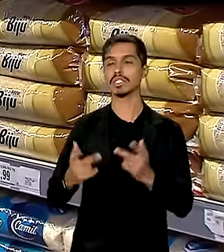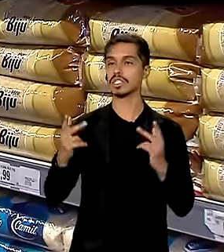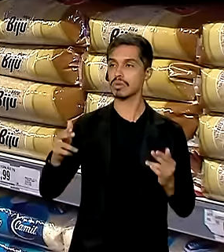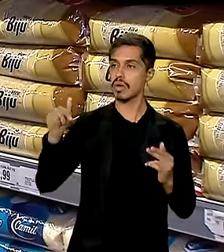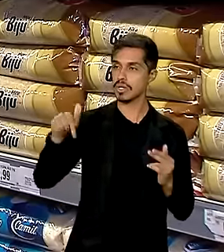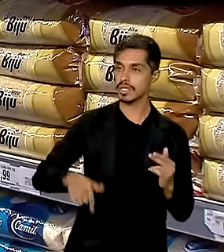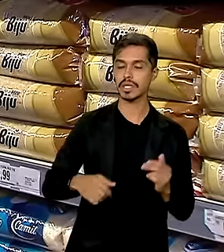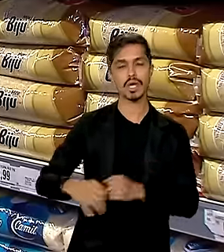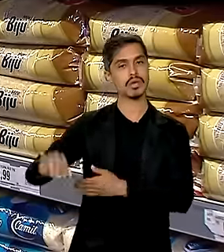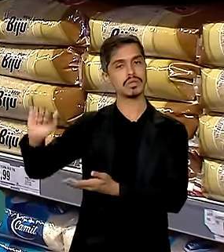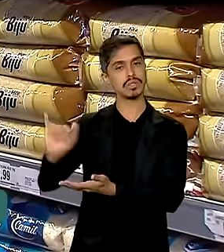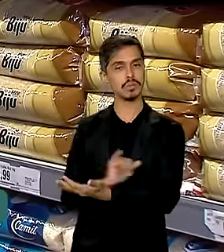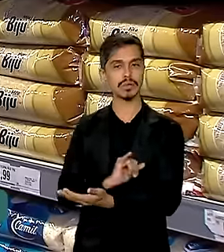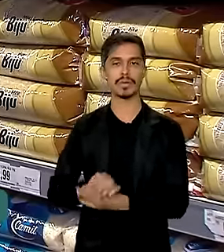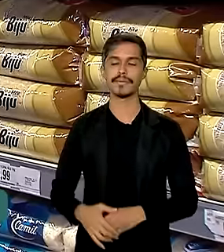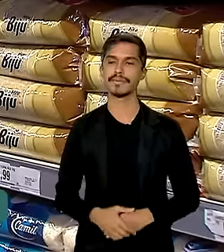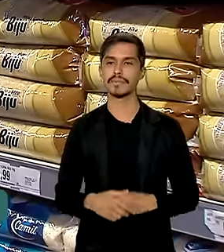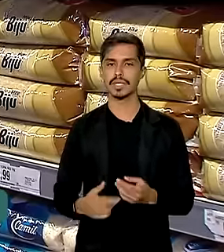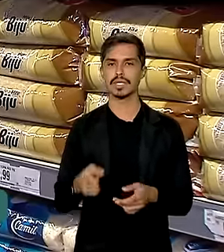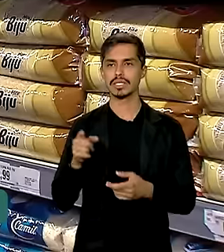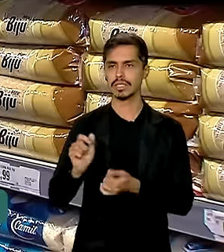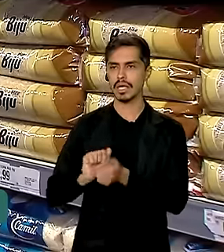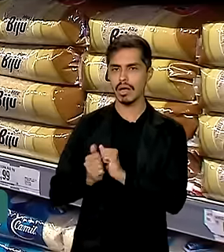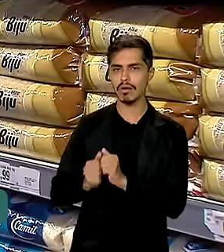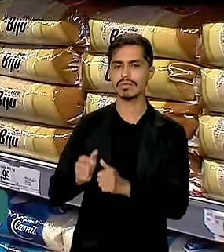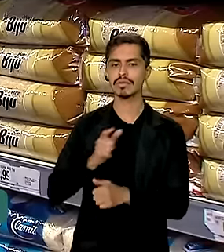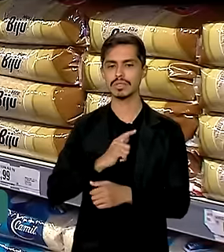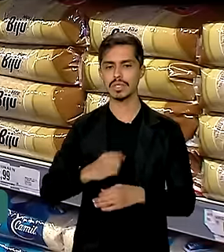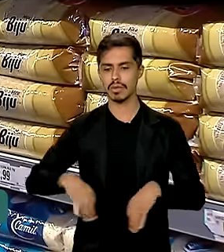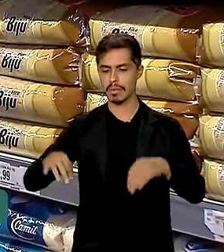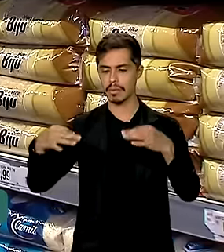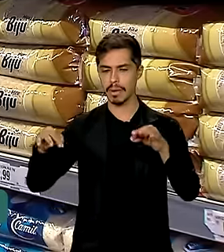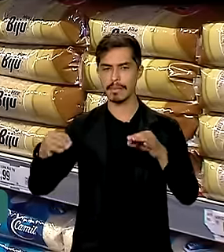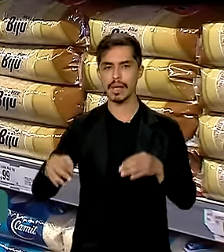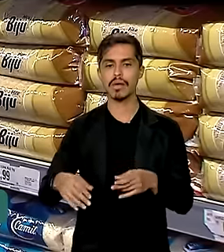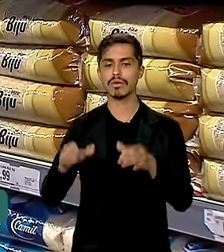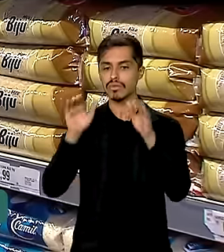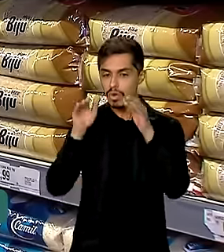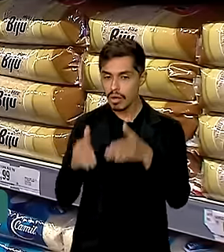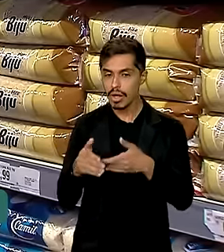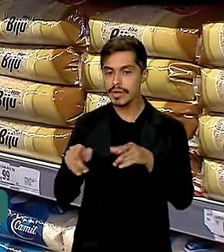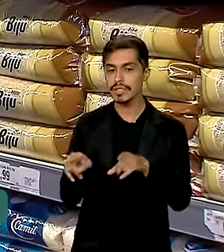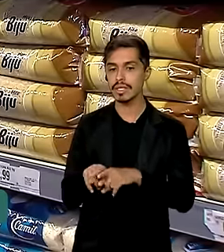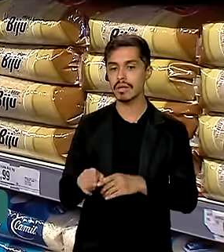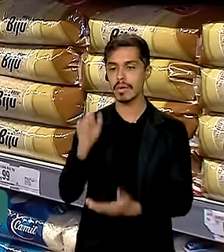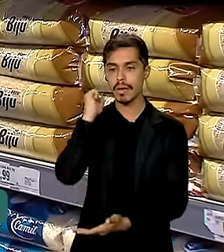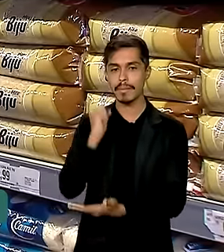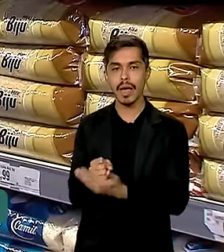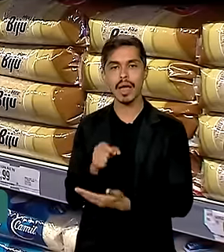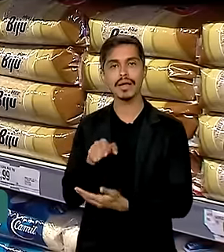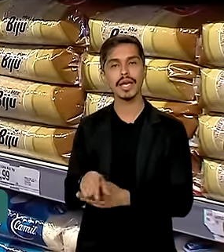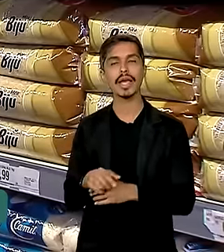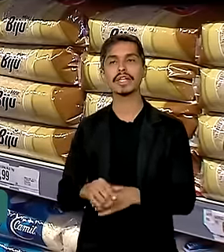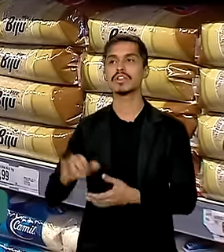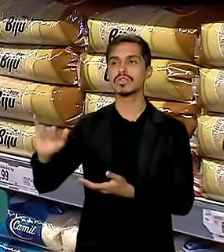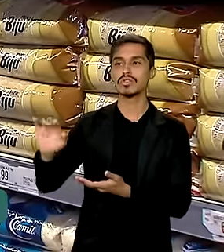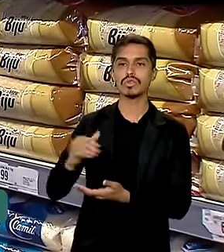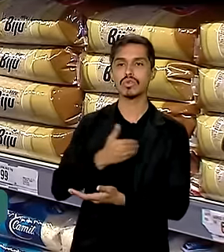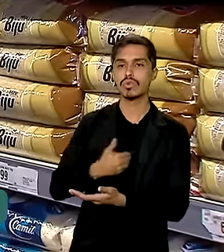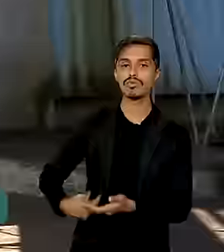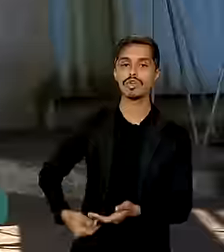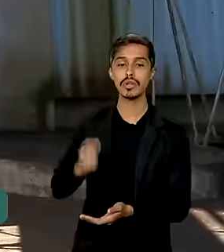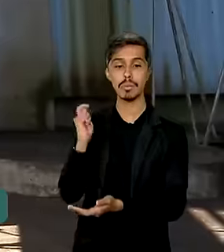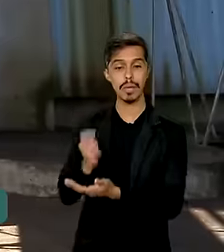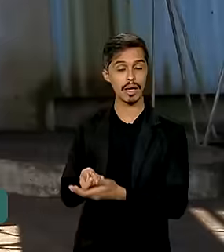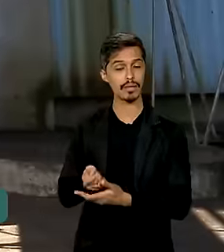nacional. Esse arroz vai receber uma embalagem específica e também a identificação de produto subsidiado pelo governo.